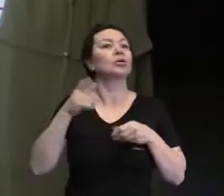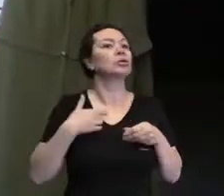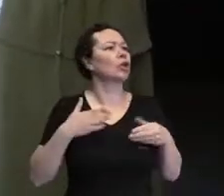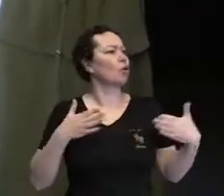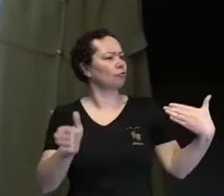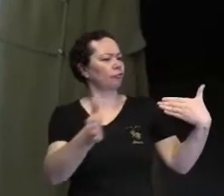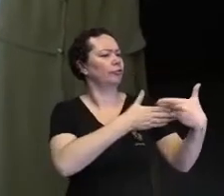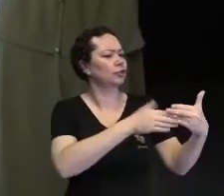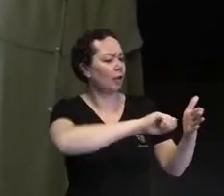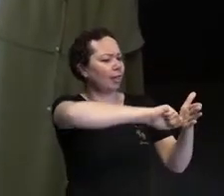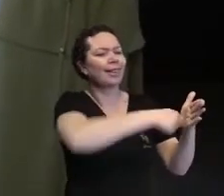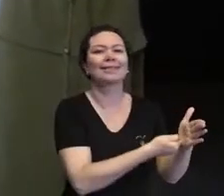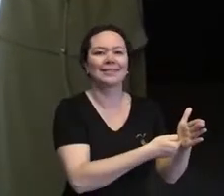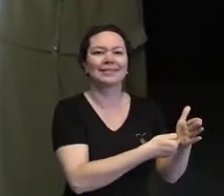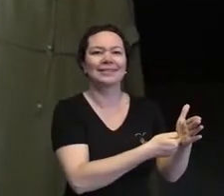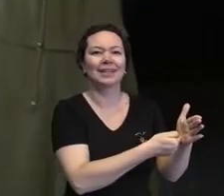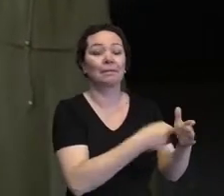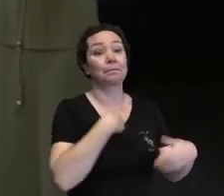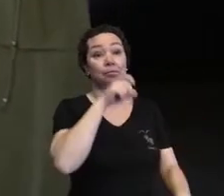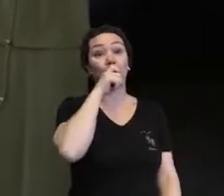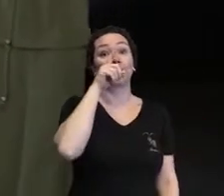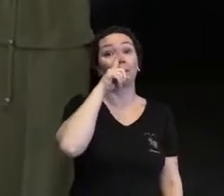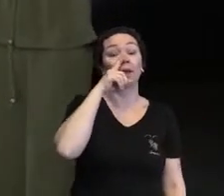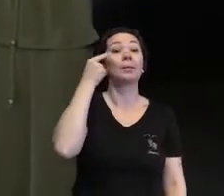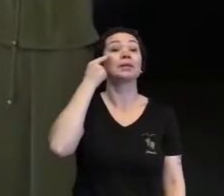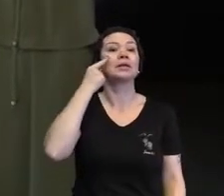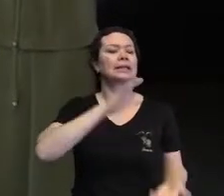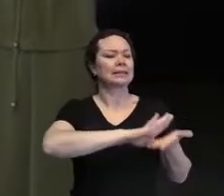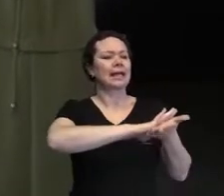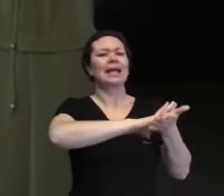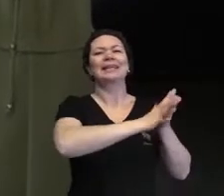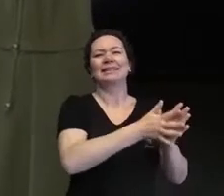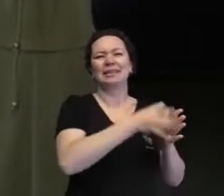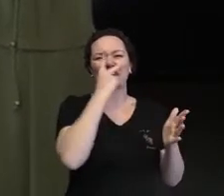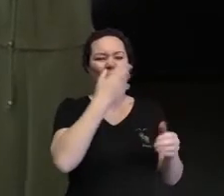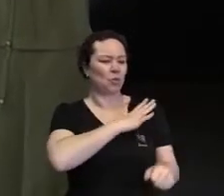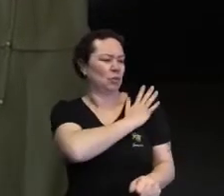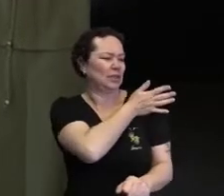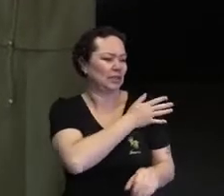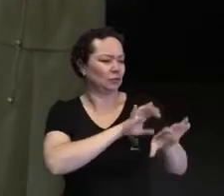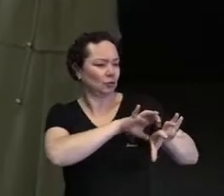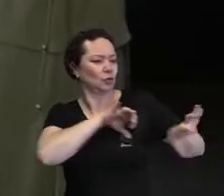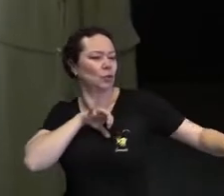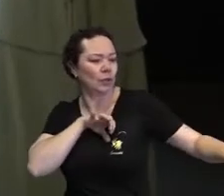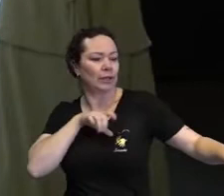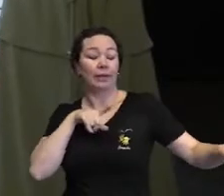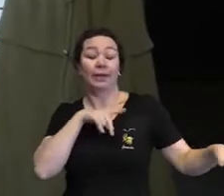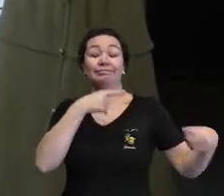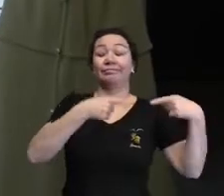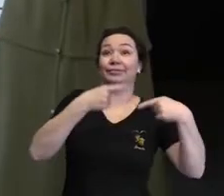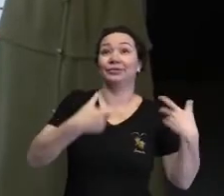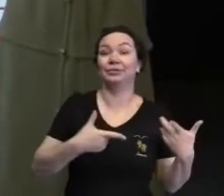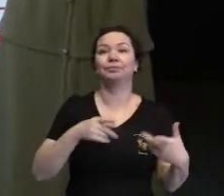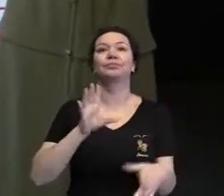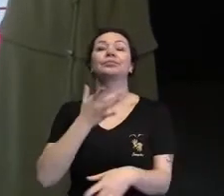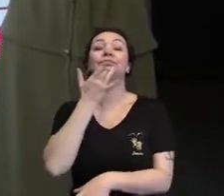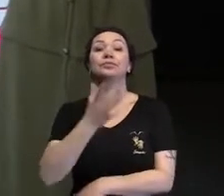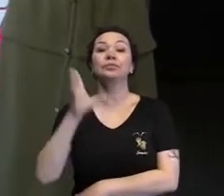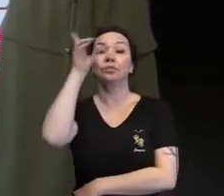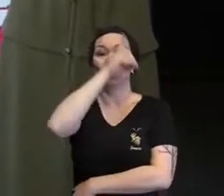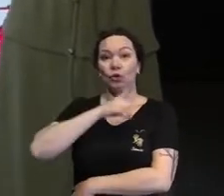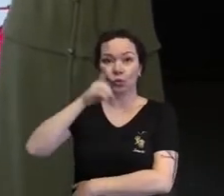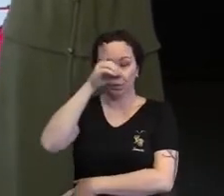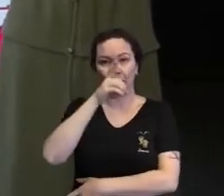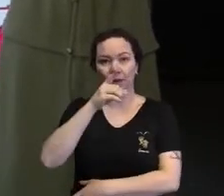a porta, trancava. E meus pais achavam que eu estava excluindo o Davi. E aí, ficava aquele bololô. E aí, numa tarde de domingo, de uma